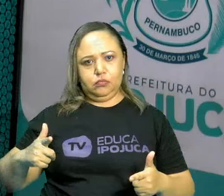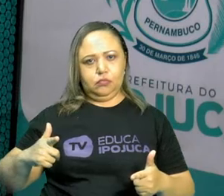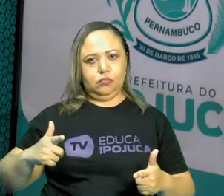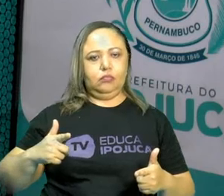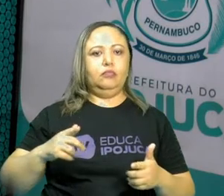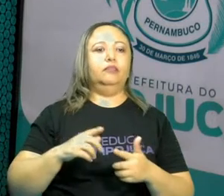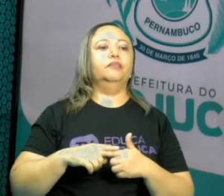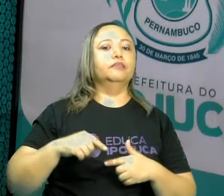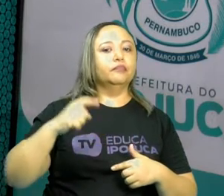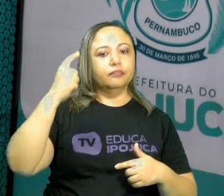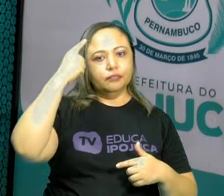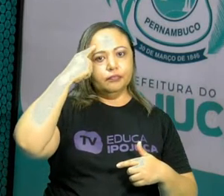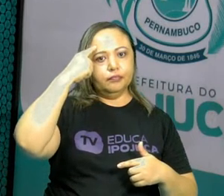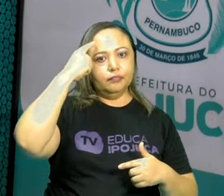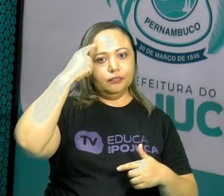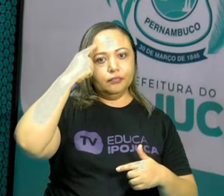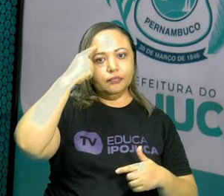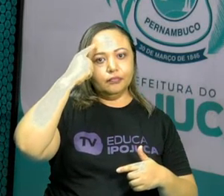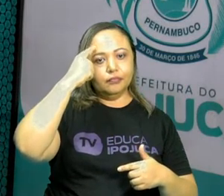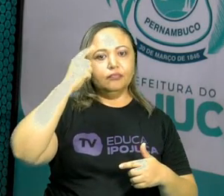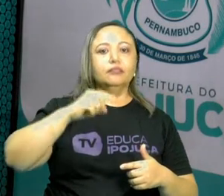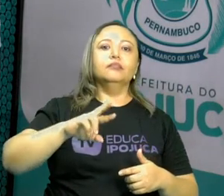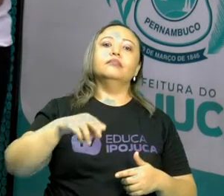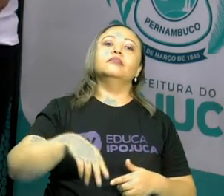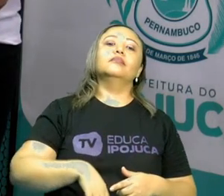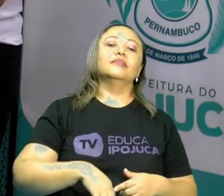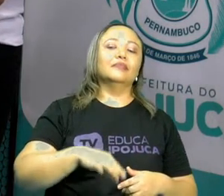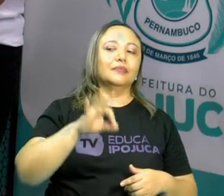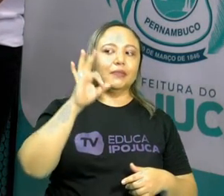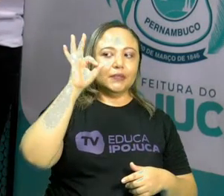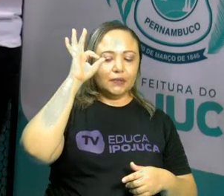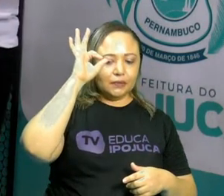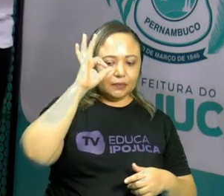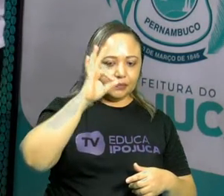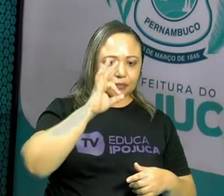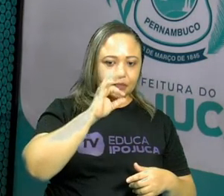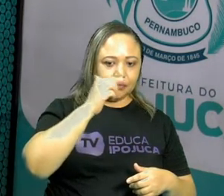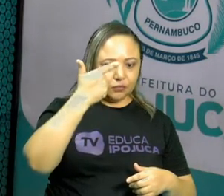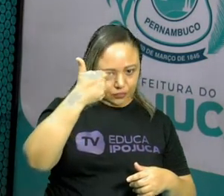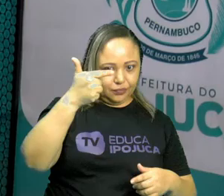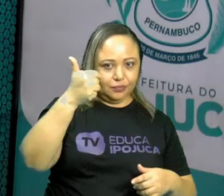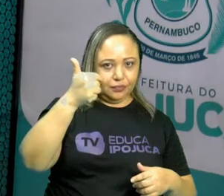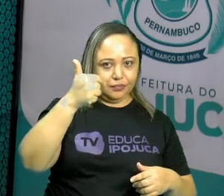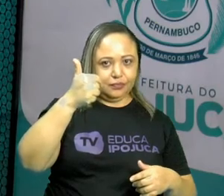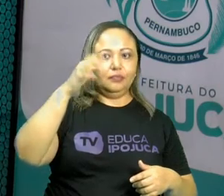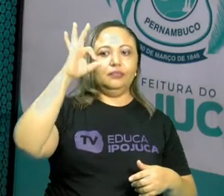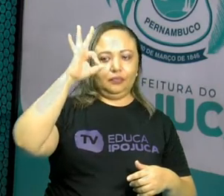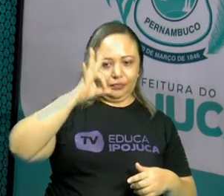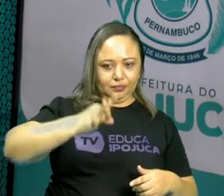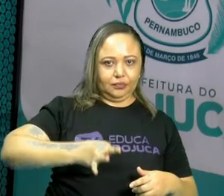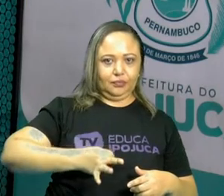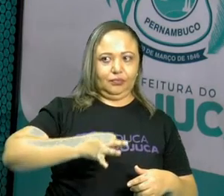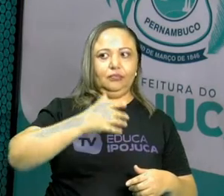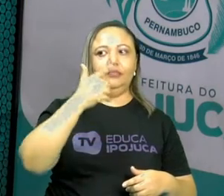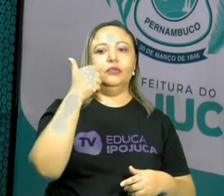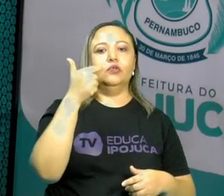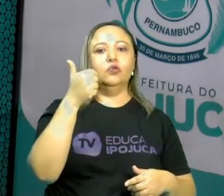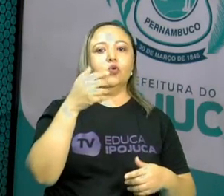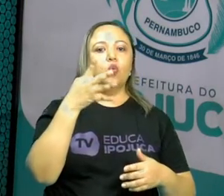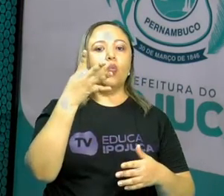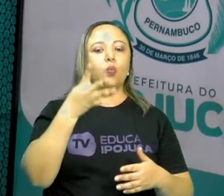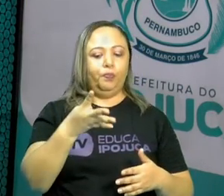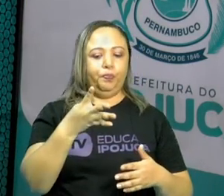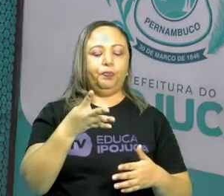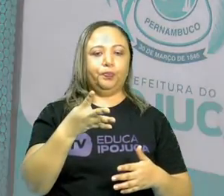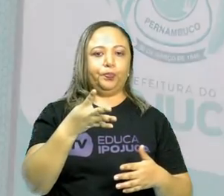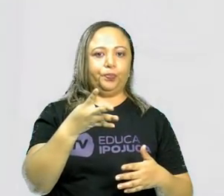Imaginar. Acertou quem disse 12? Pois é. O 4